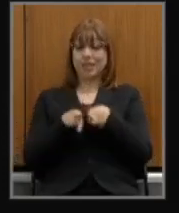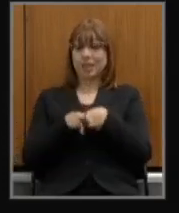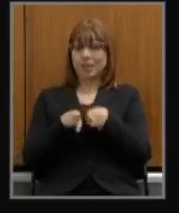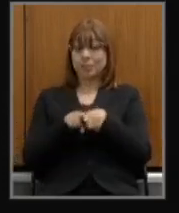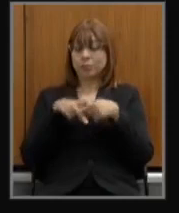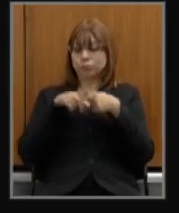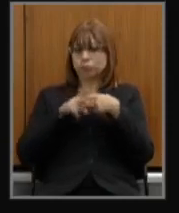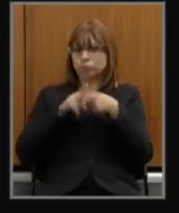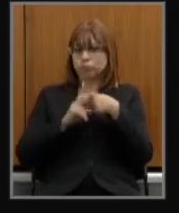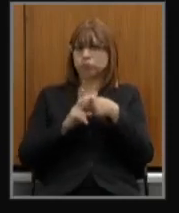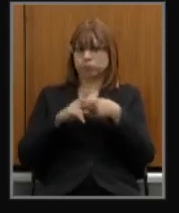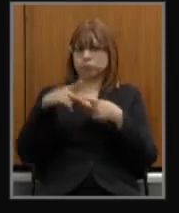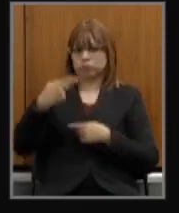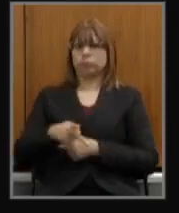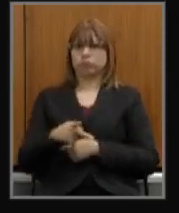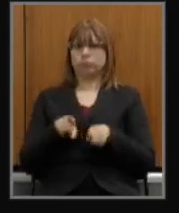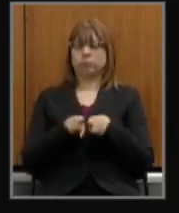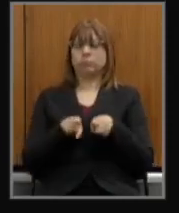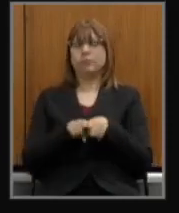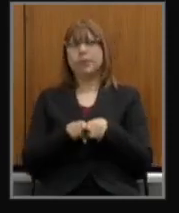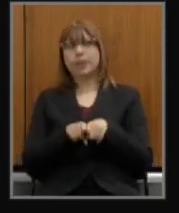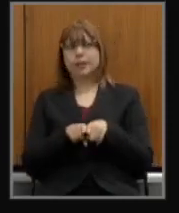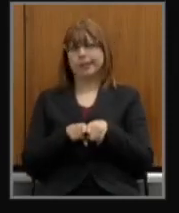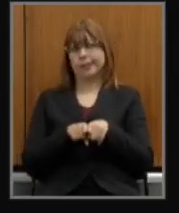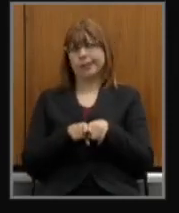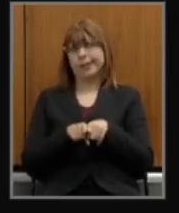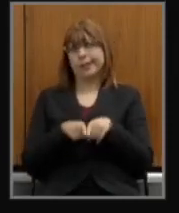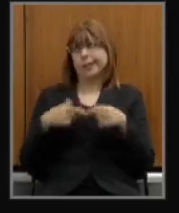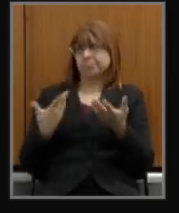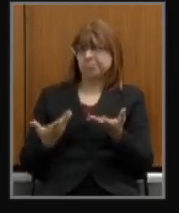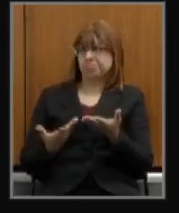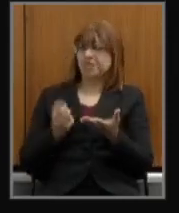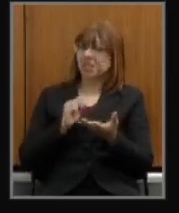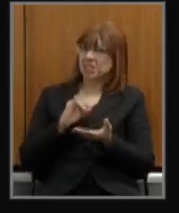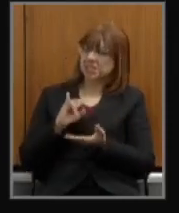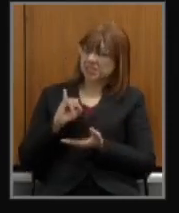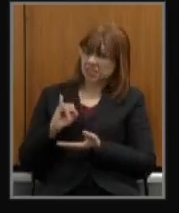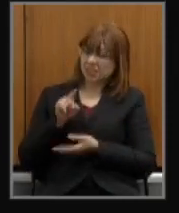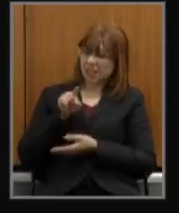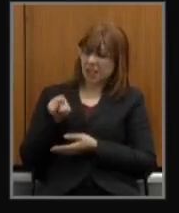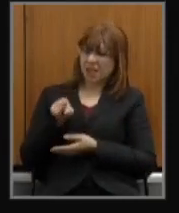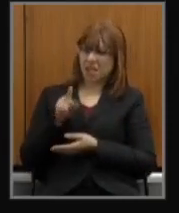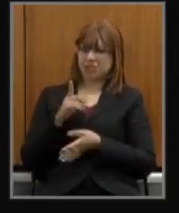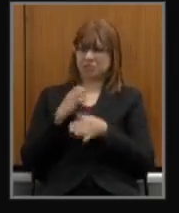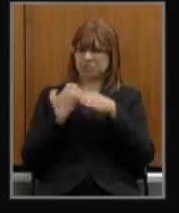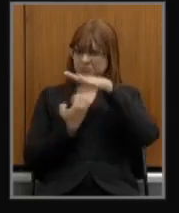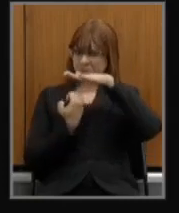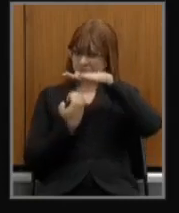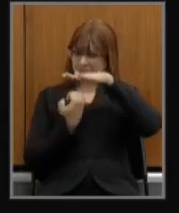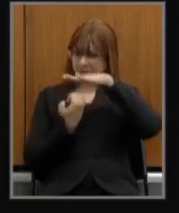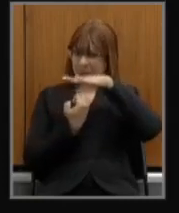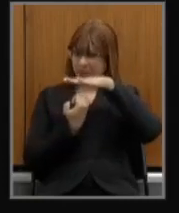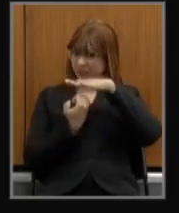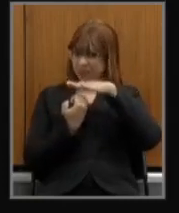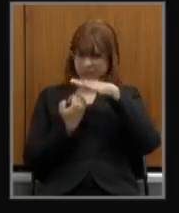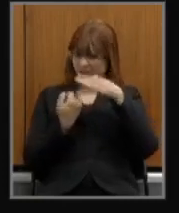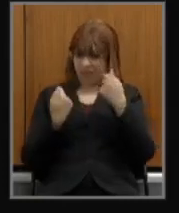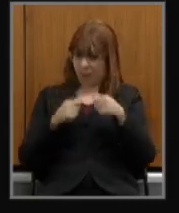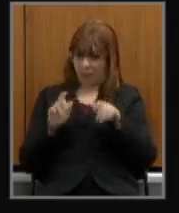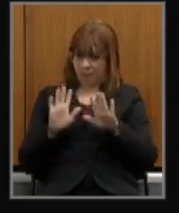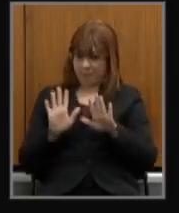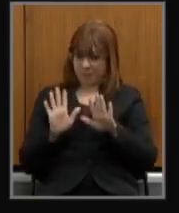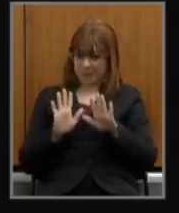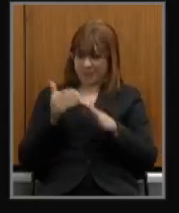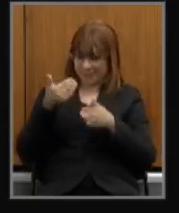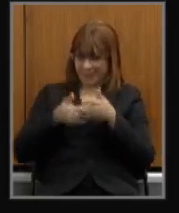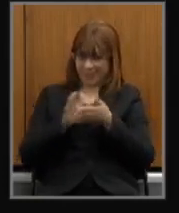manutenção aqui também se essas empresas não tivessem a isenção elas